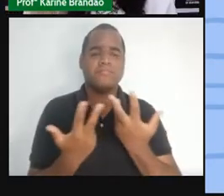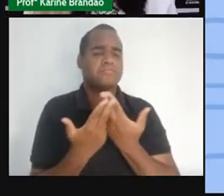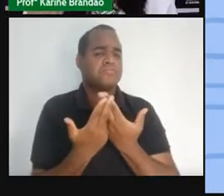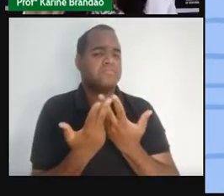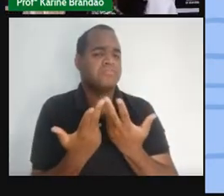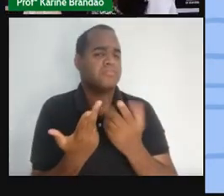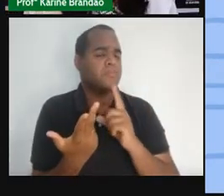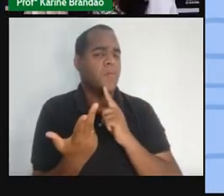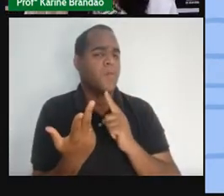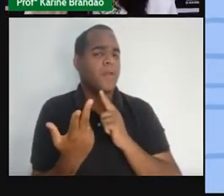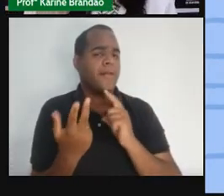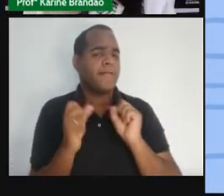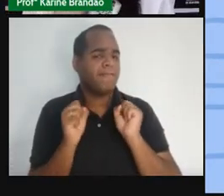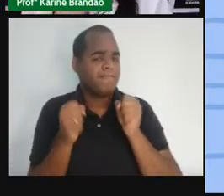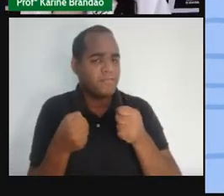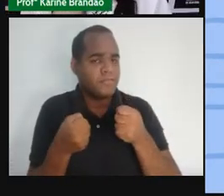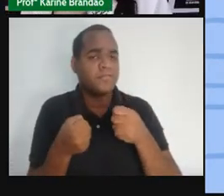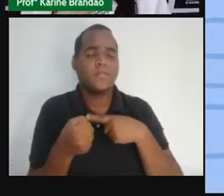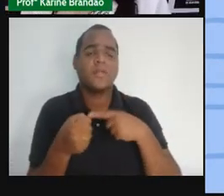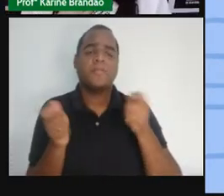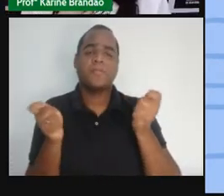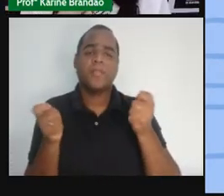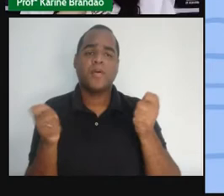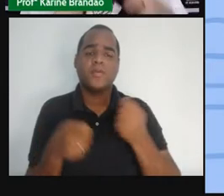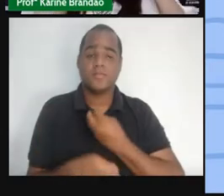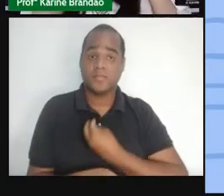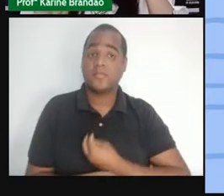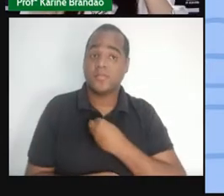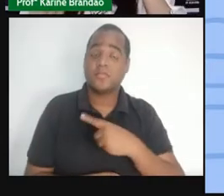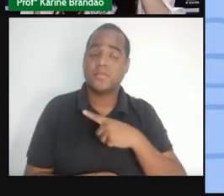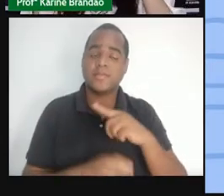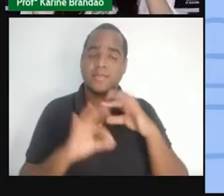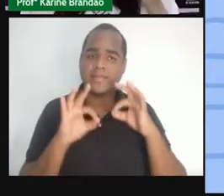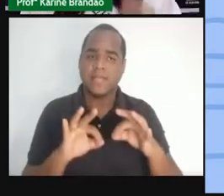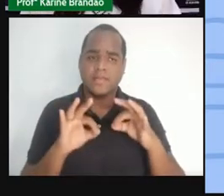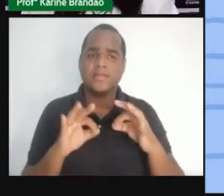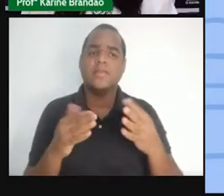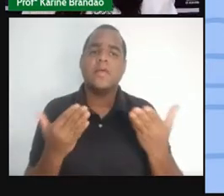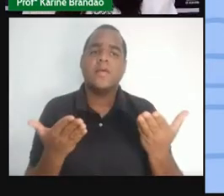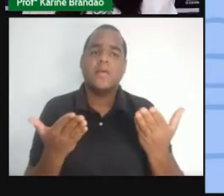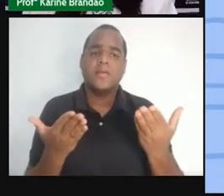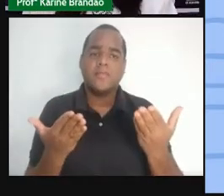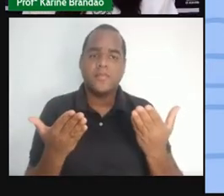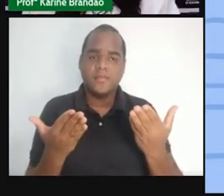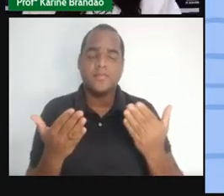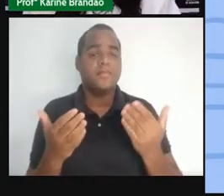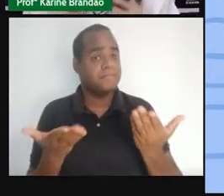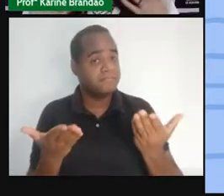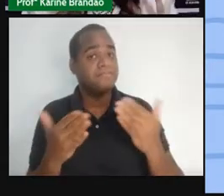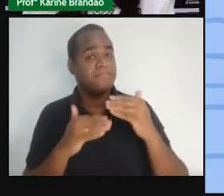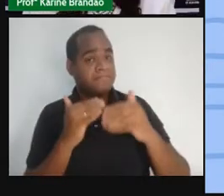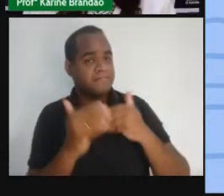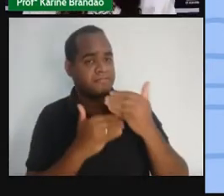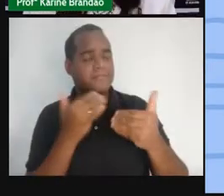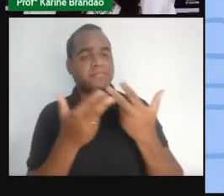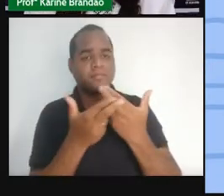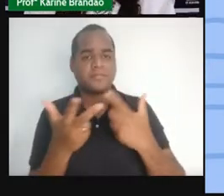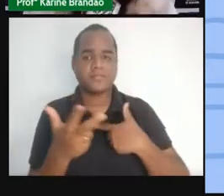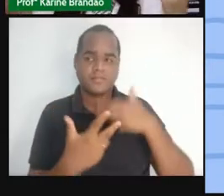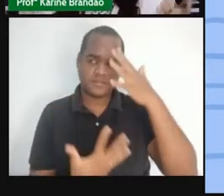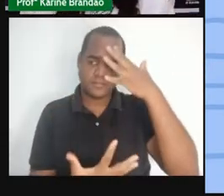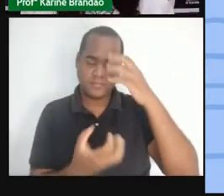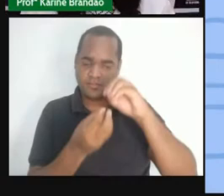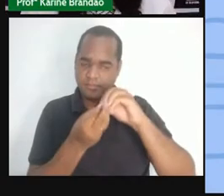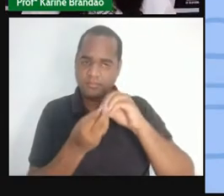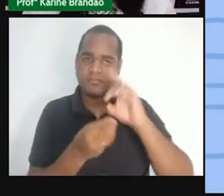exercício da cidadania que nós podemos executar através dessa nossa compreensão dos nossos